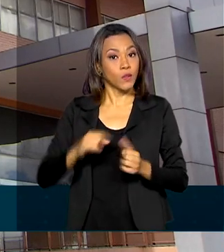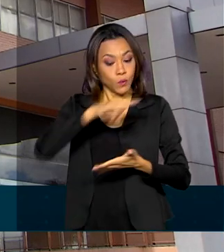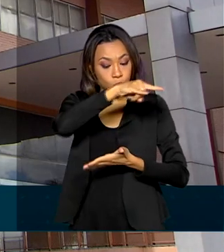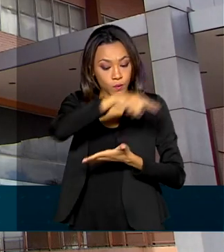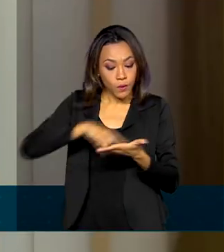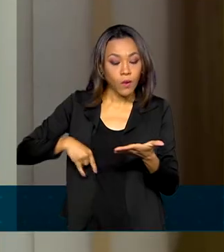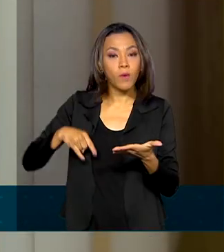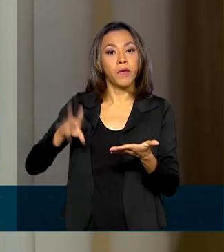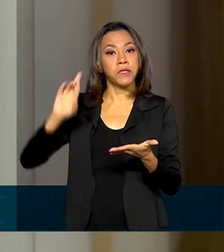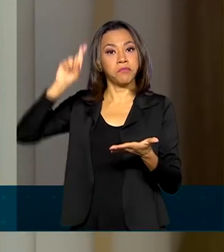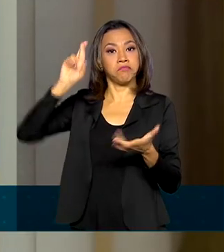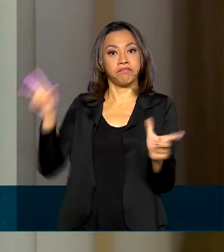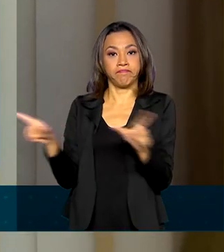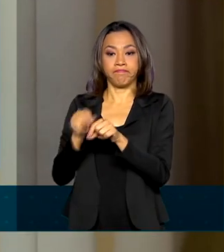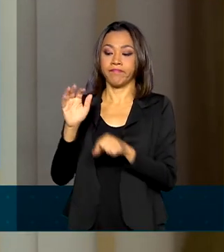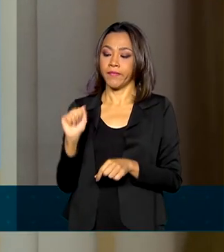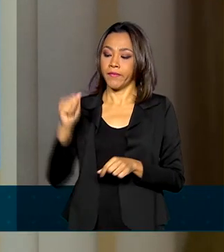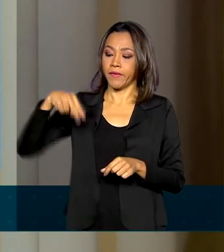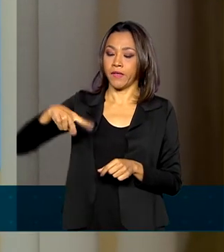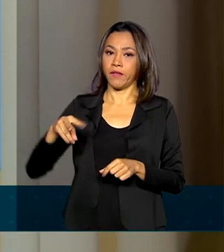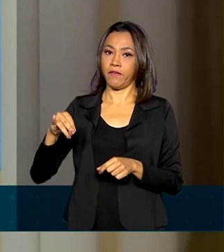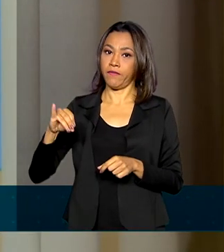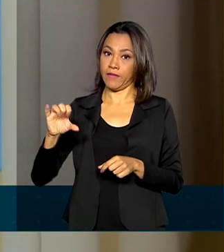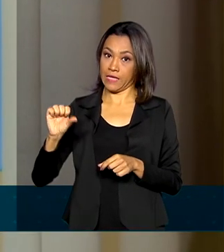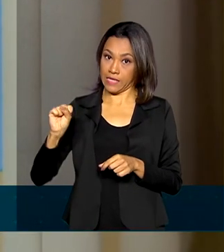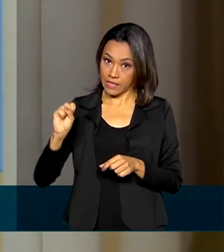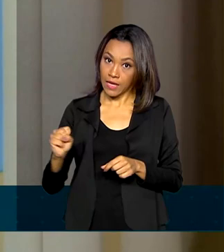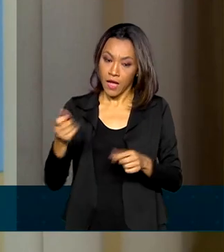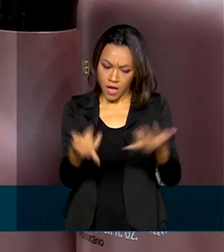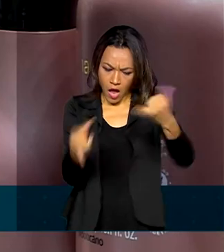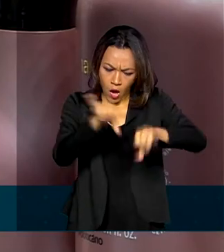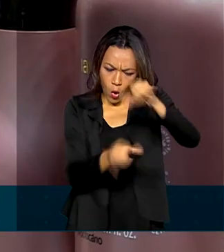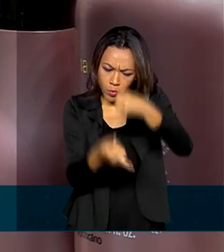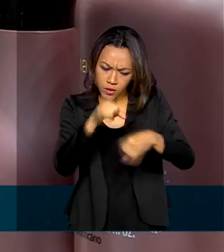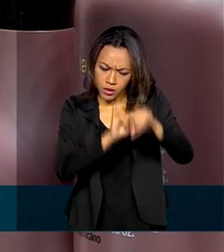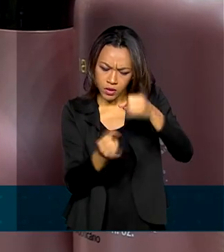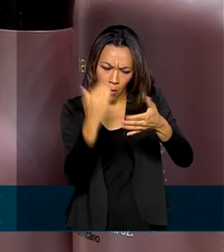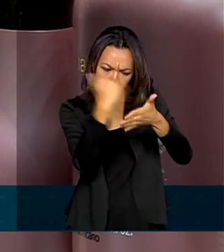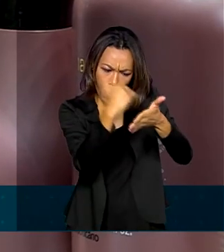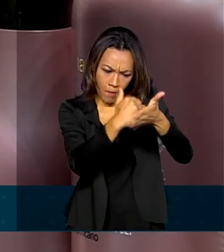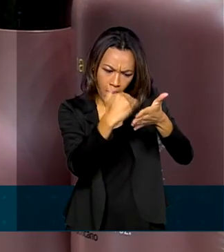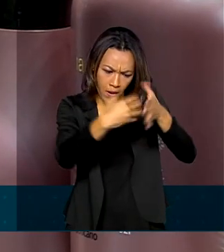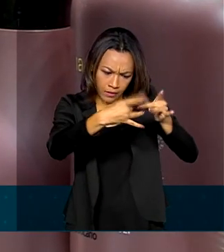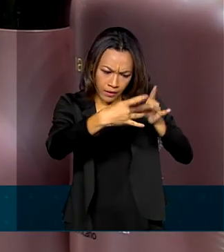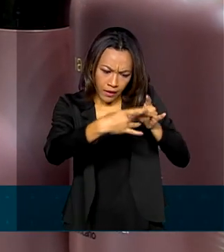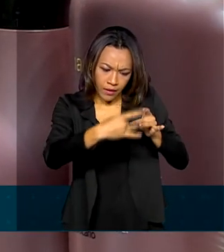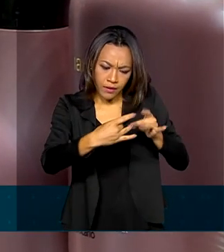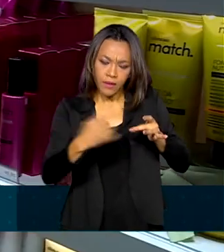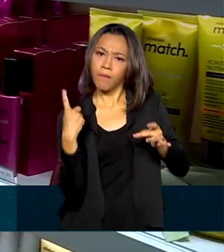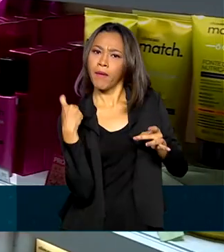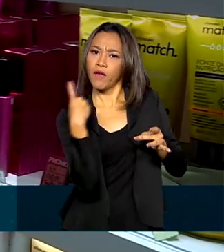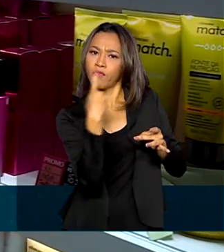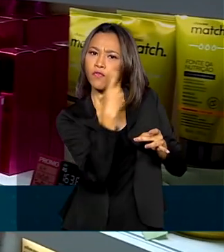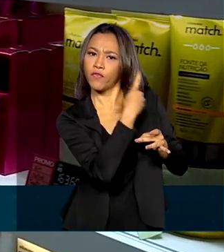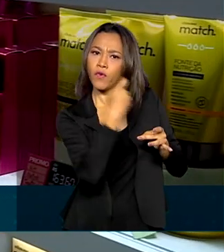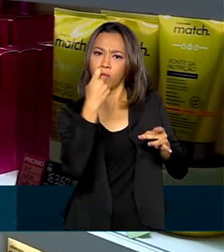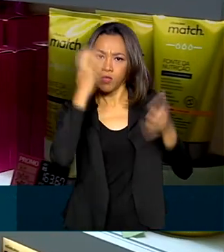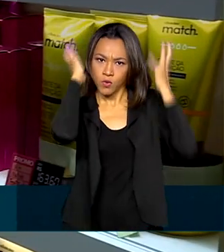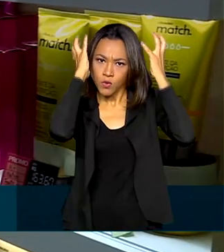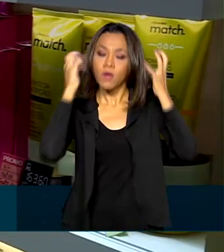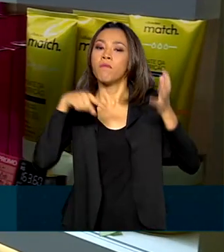estabelece que a composição química de itens de higiene pessoal e perfumes esteja em língua